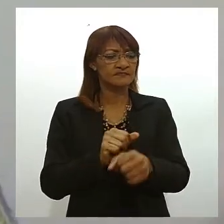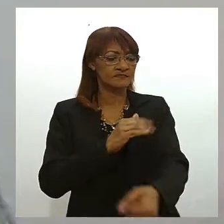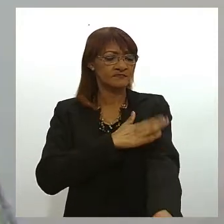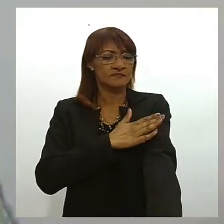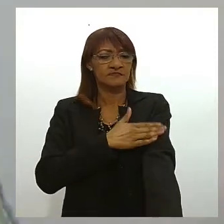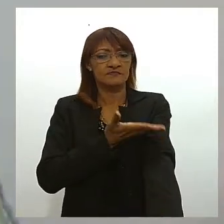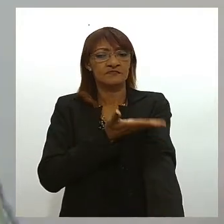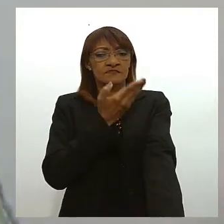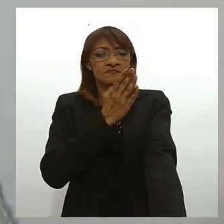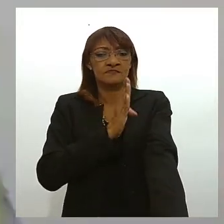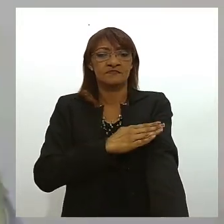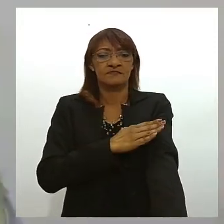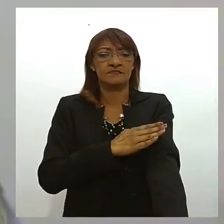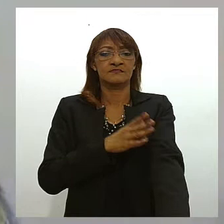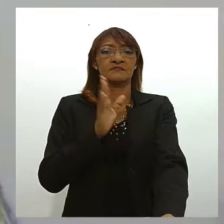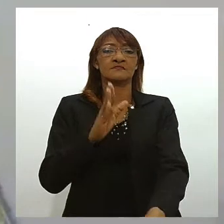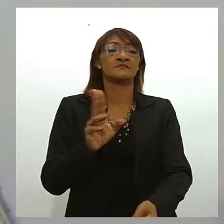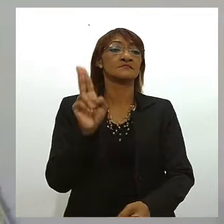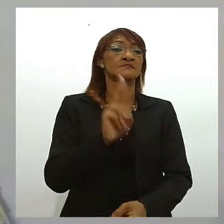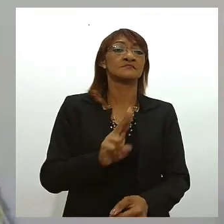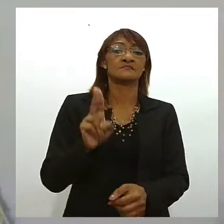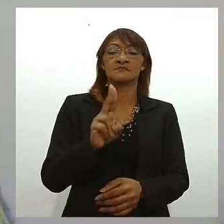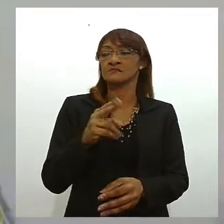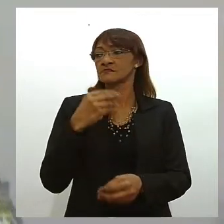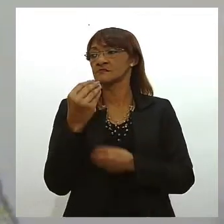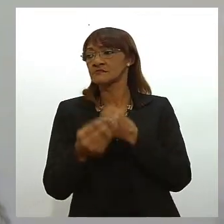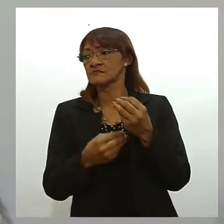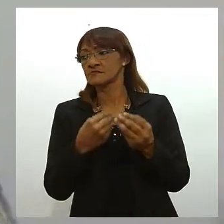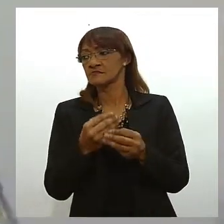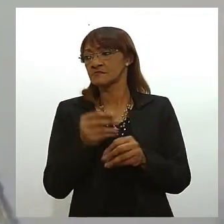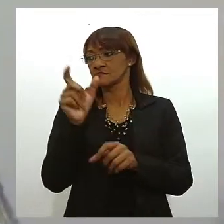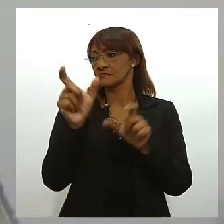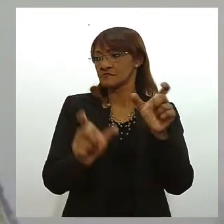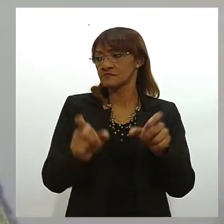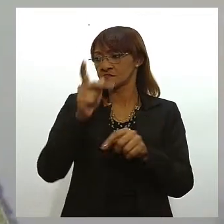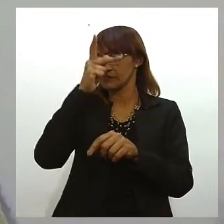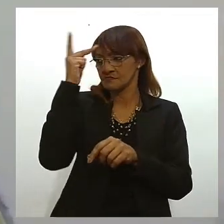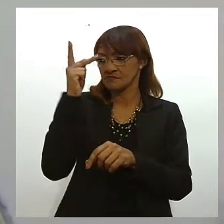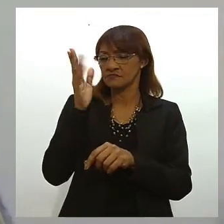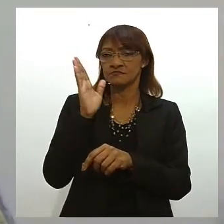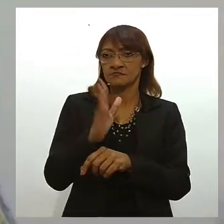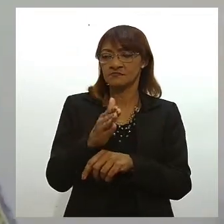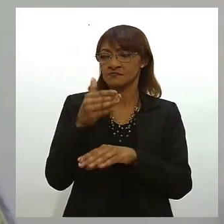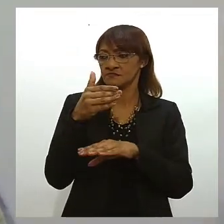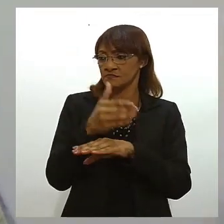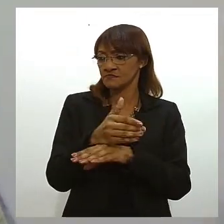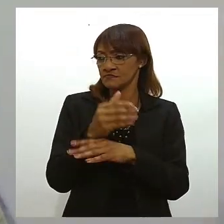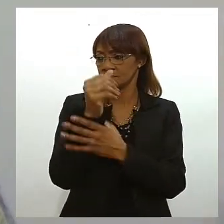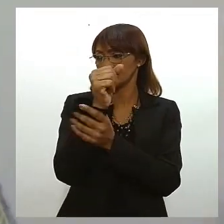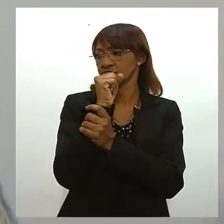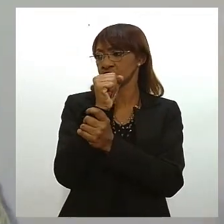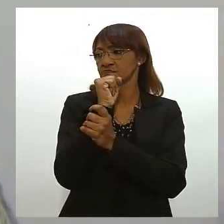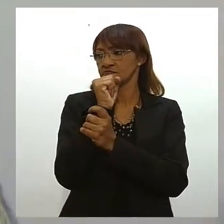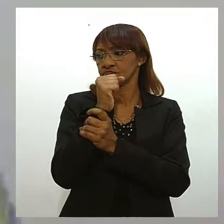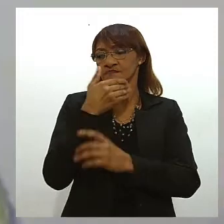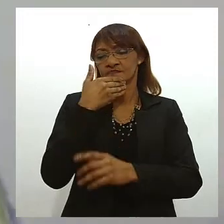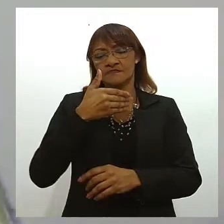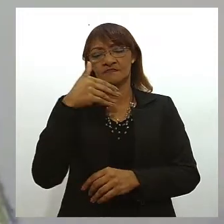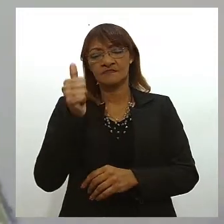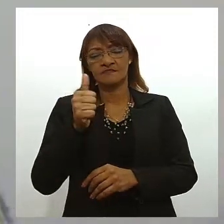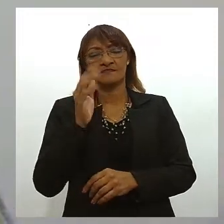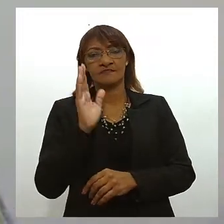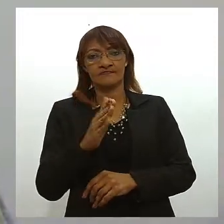protocolos que a gente já utiliza como gerenciamento de risco para que os pacientes, quando eles venham ser atendidos na instituição, eles tenham uma segurança a mais nesse processo